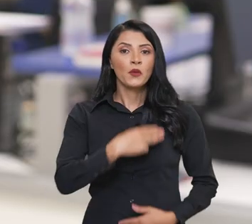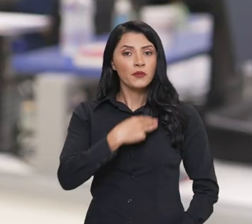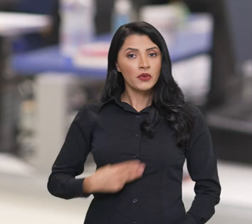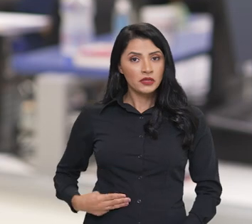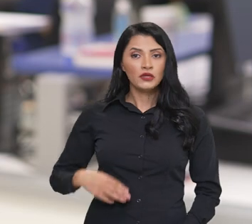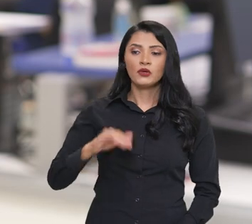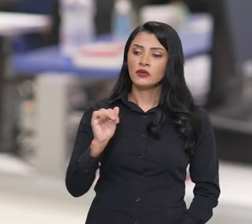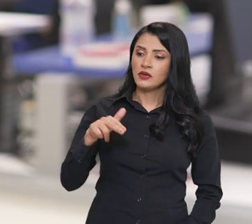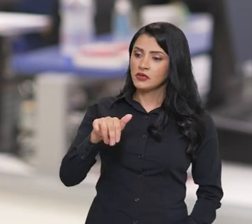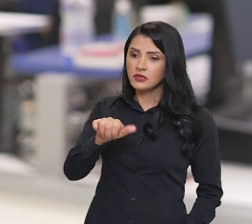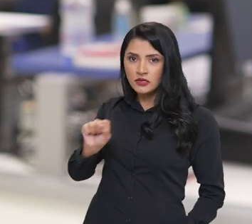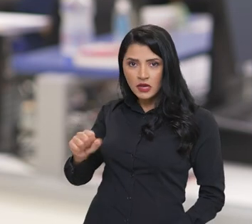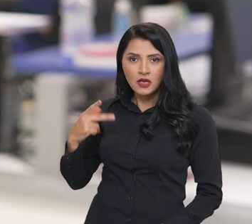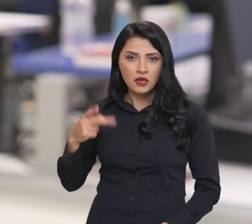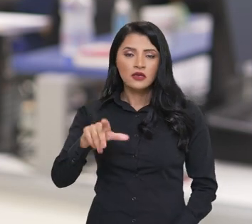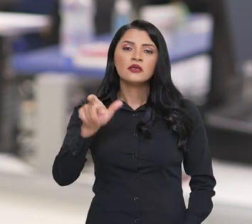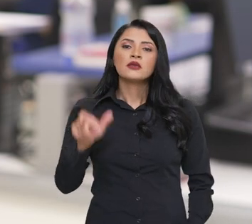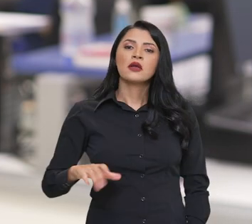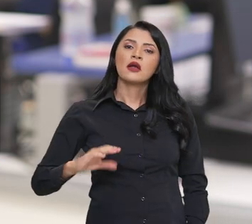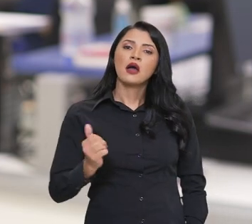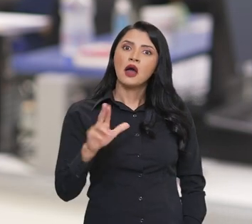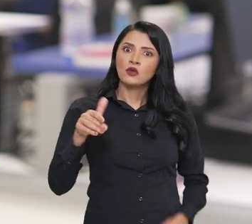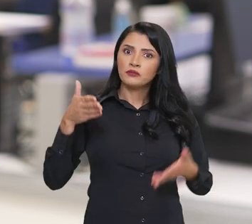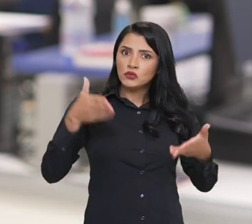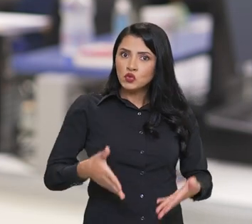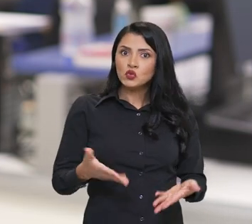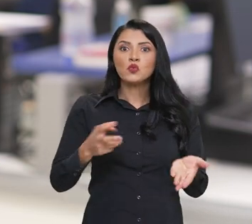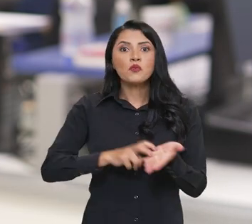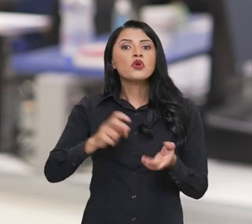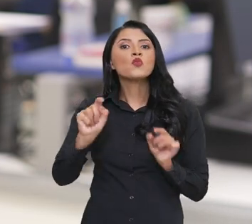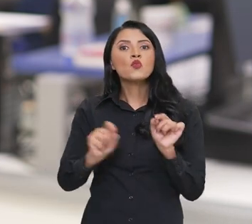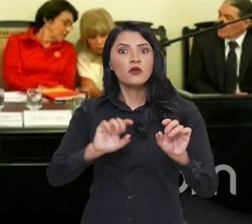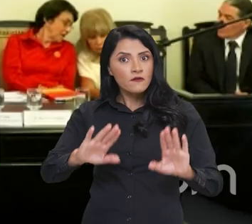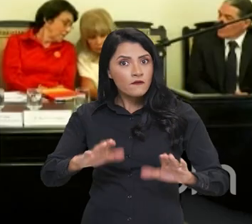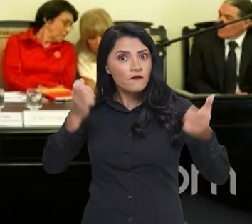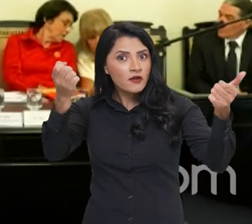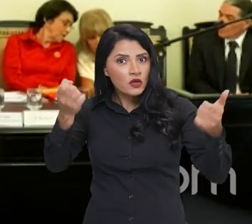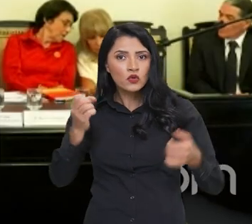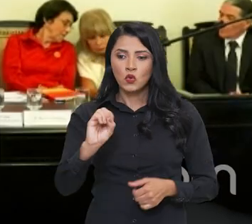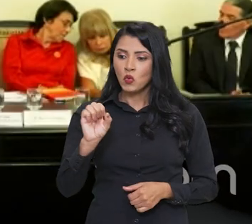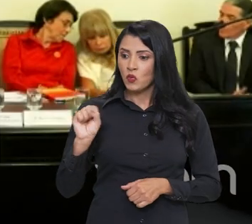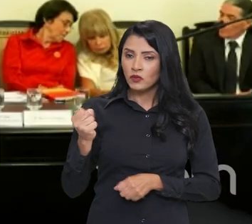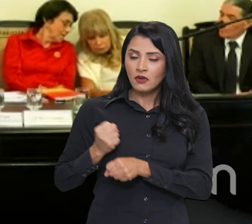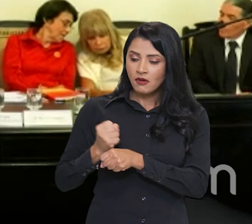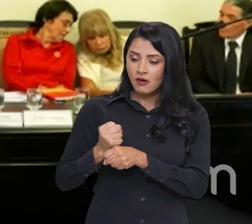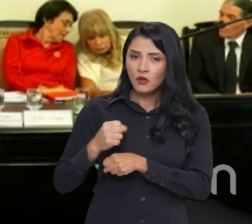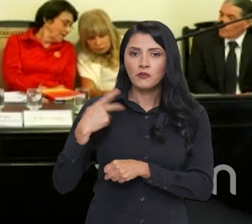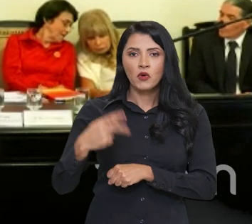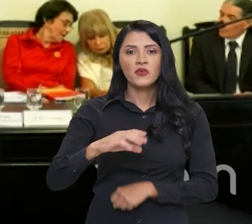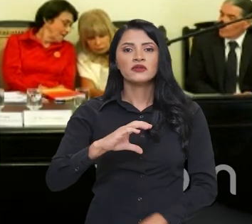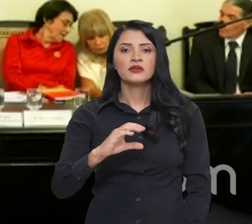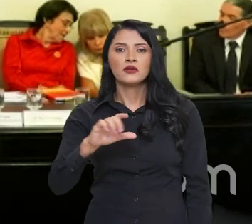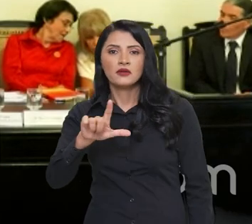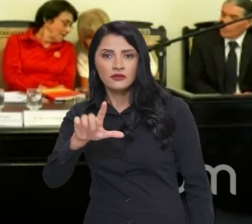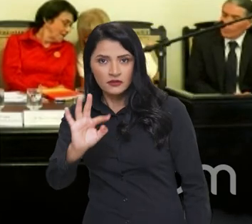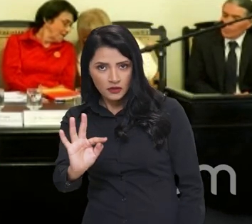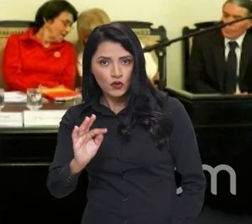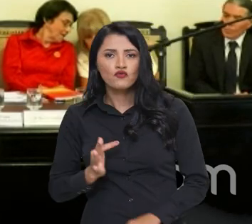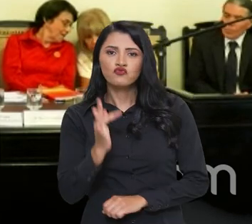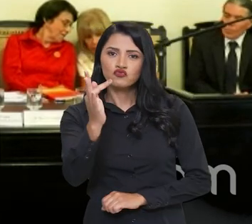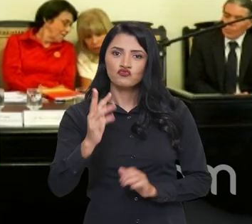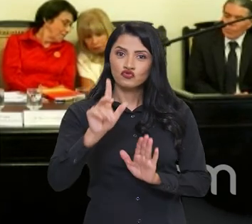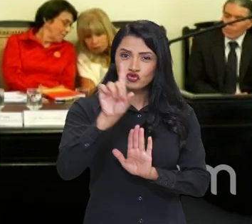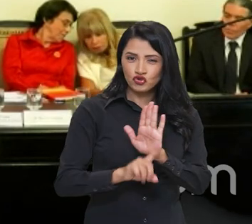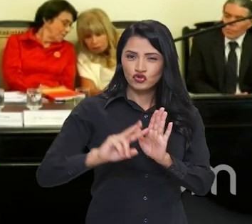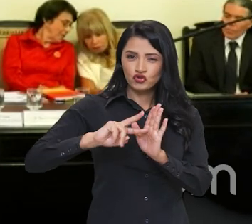O ministro da Previdência Social, Carlos Lupe, participou esta manhã do evento 80 Anos da CLT e o